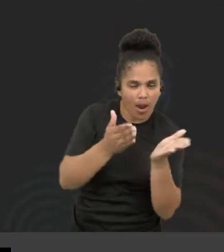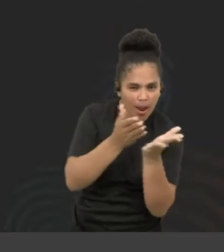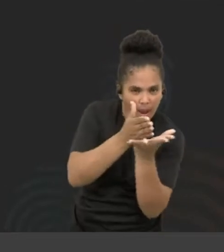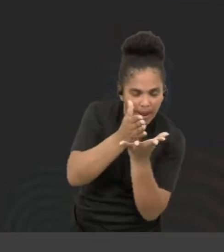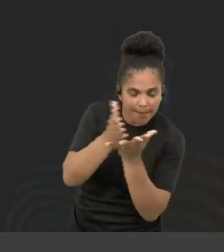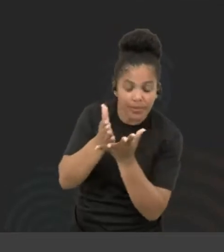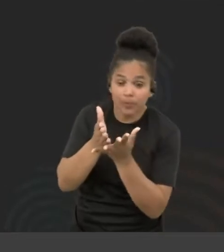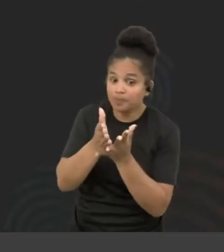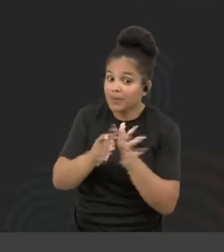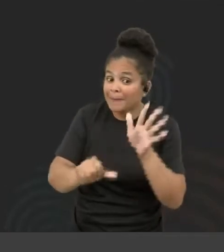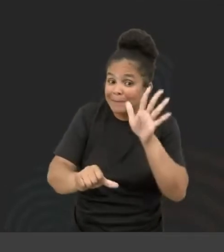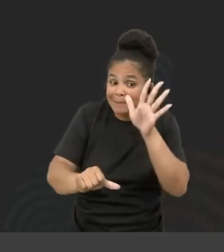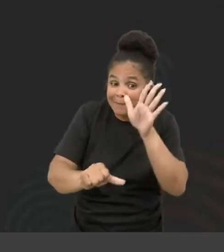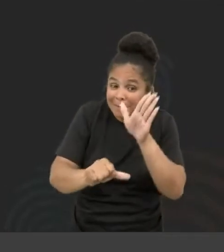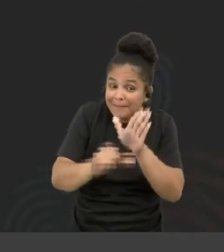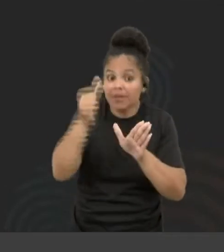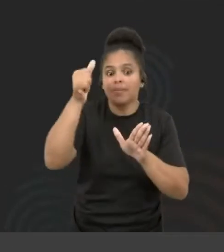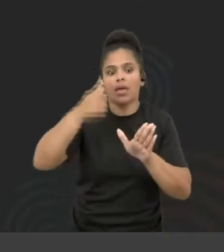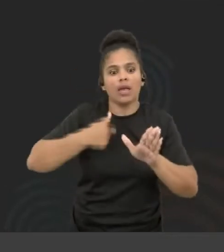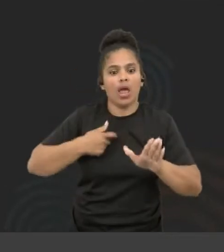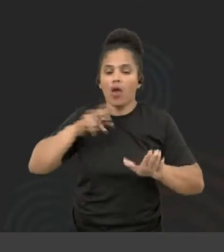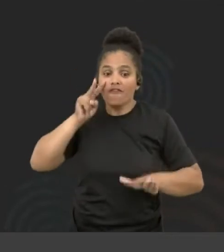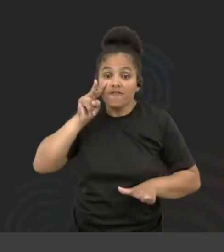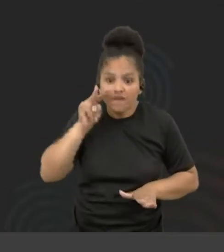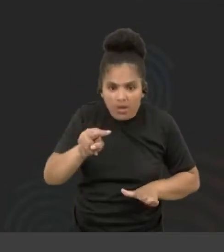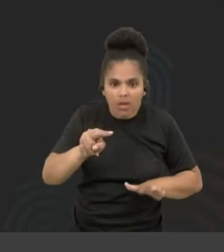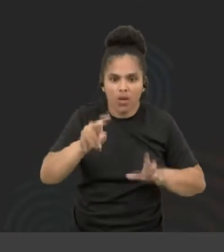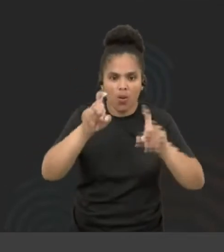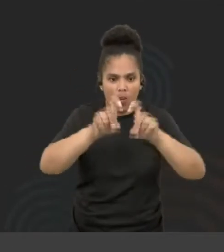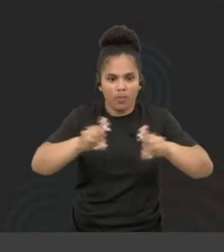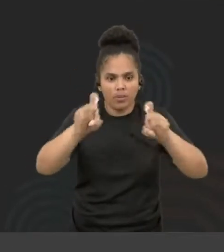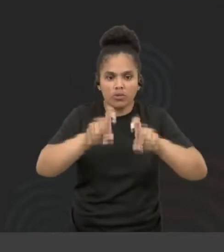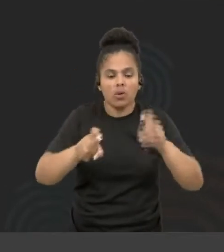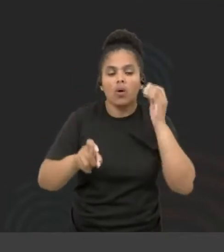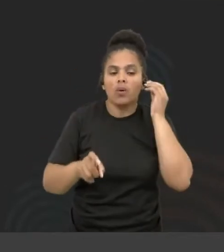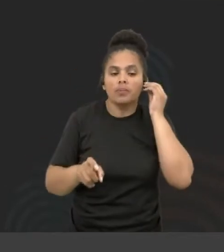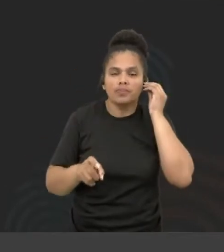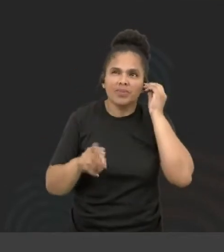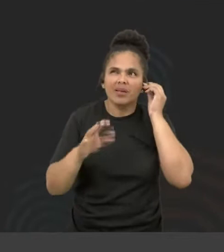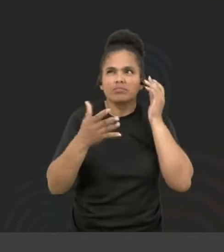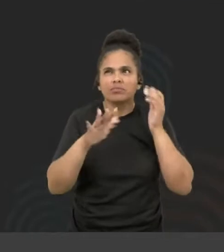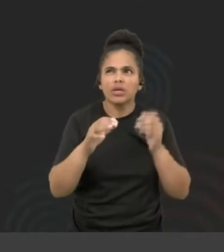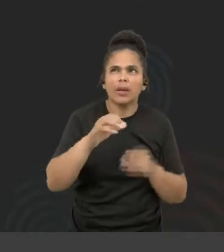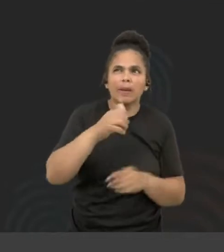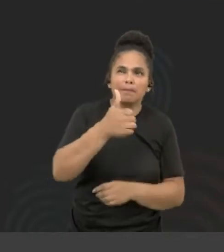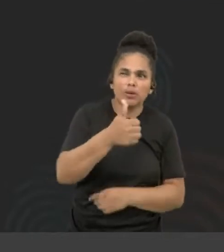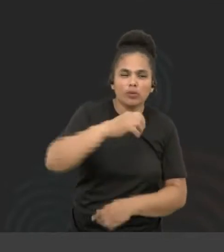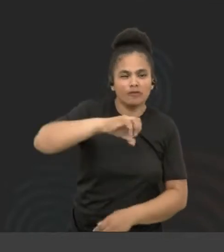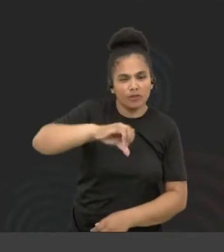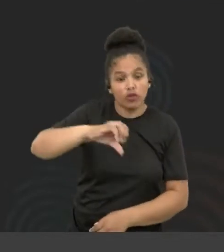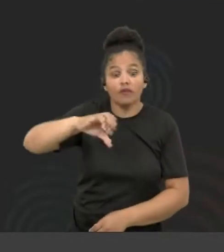A primeira vez que eu vi um computador foi pelos idos de 1996,